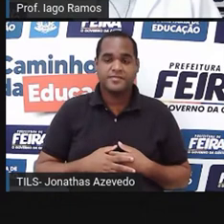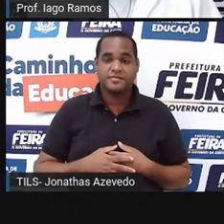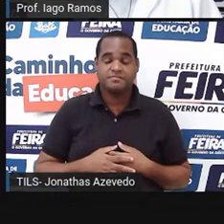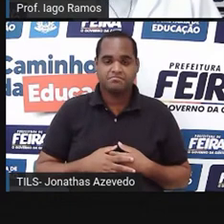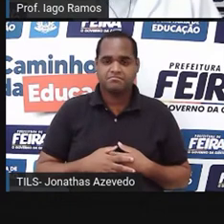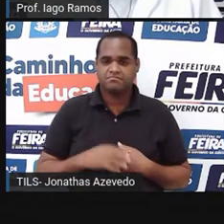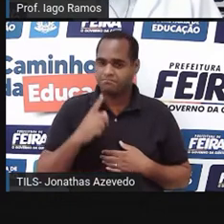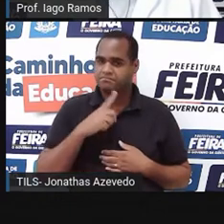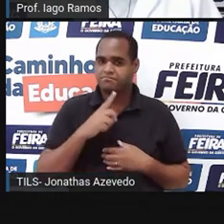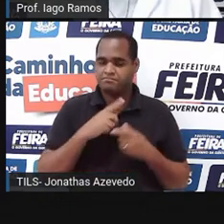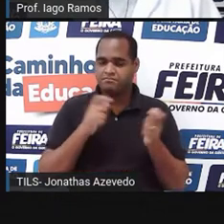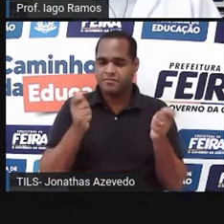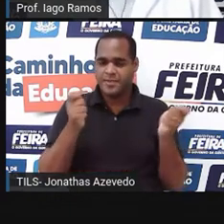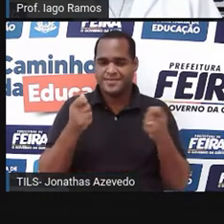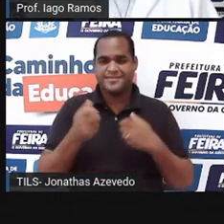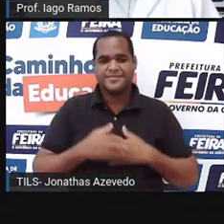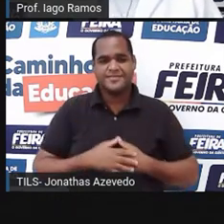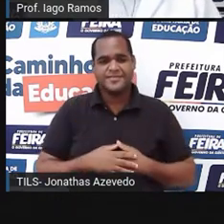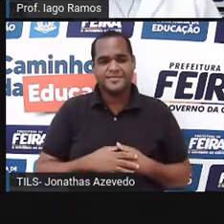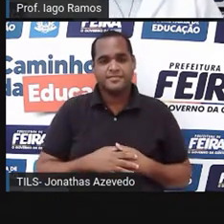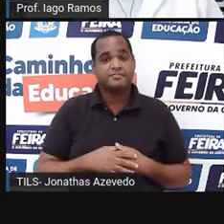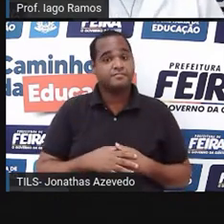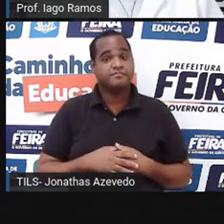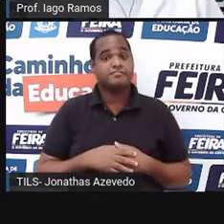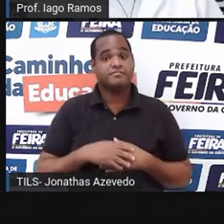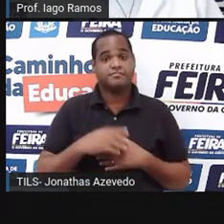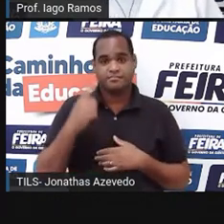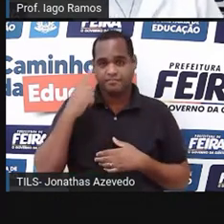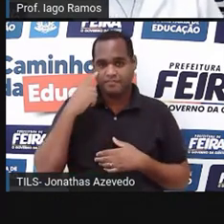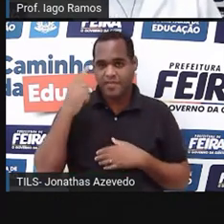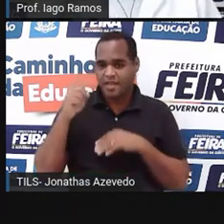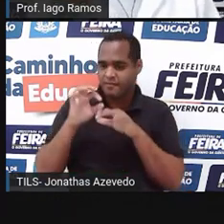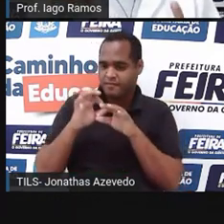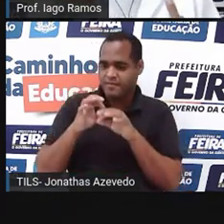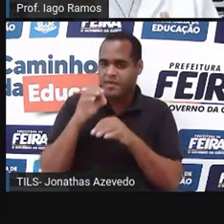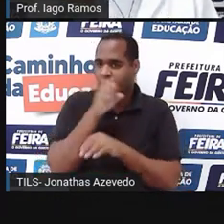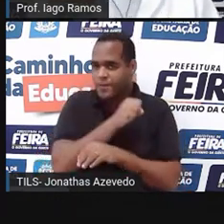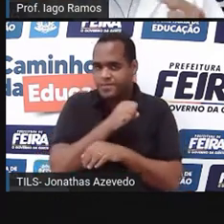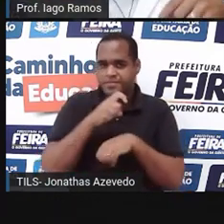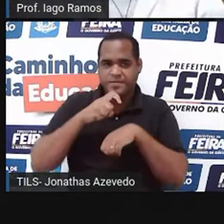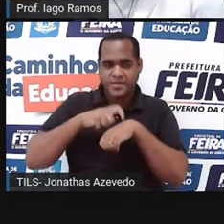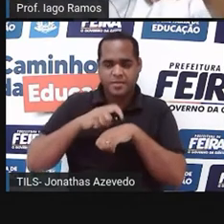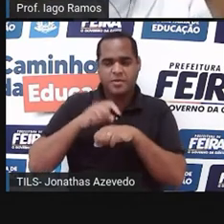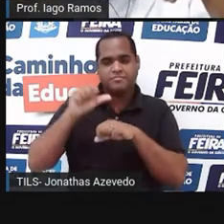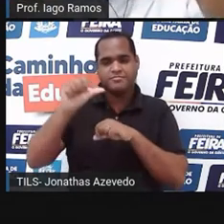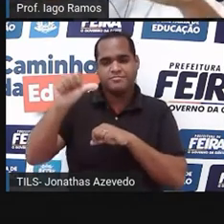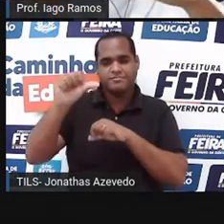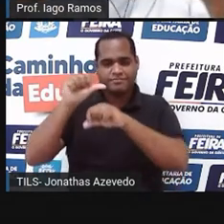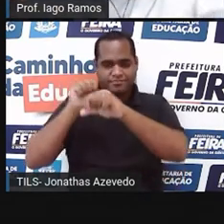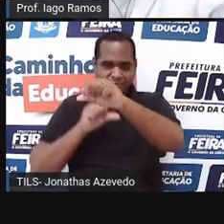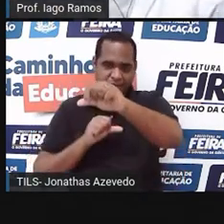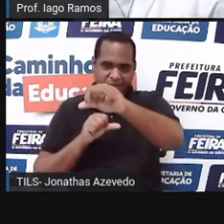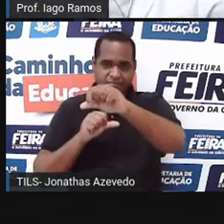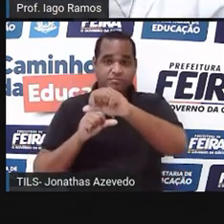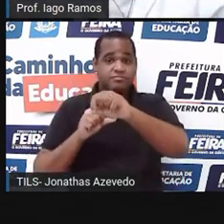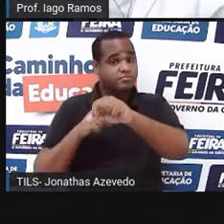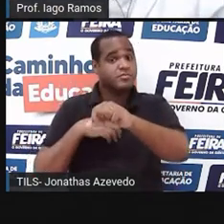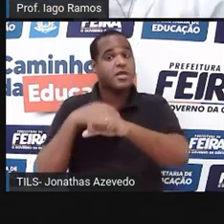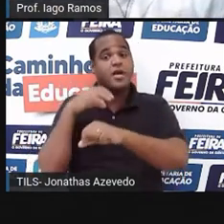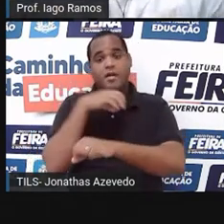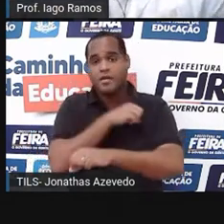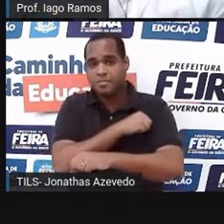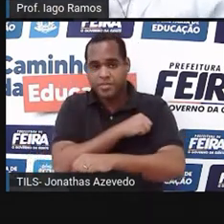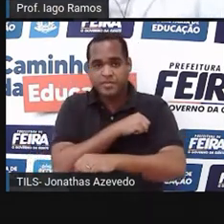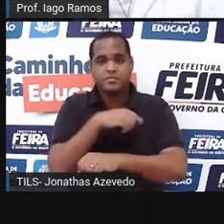Dessa forma. Certo? Velocidade e tempo, a gente já tinha visto, é uma relação inversa, né? Quanto mais rápido,